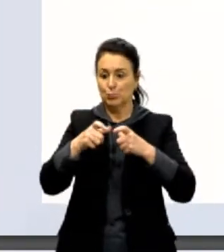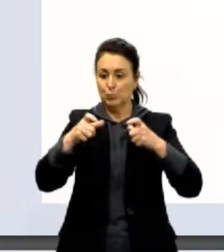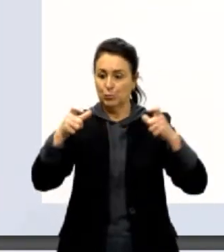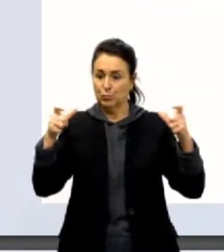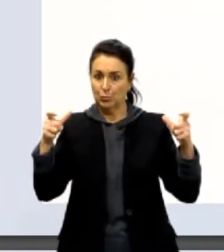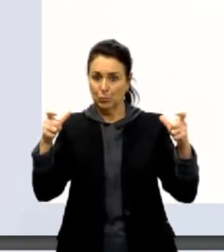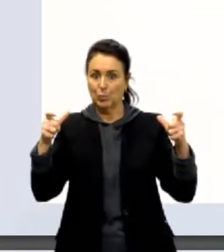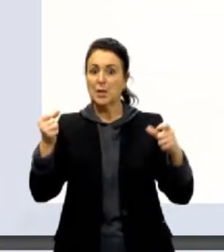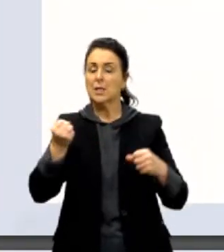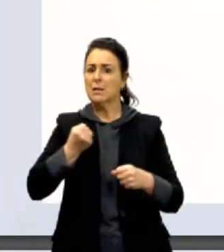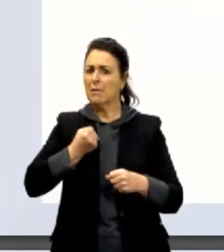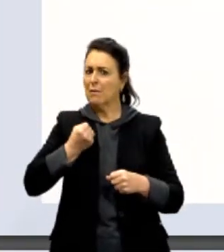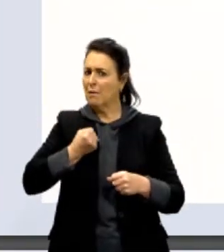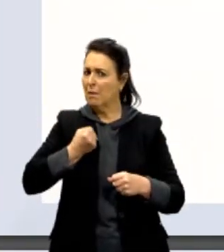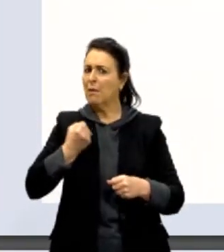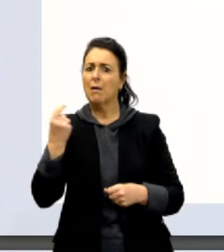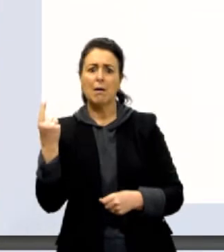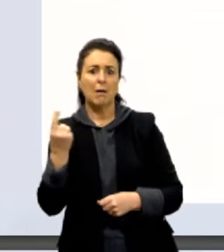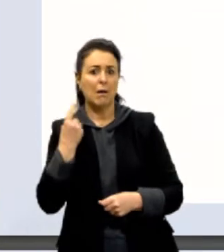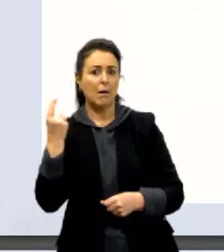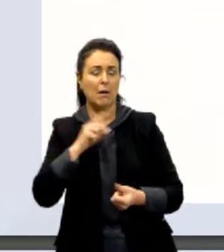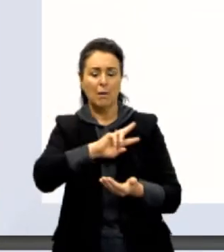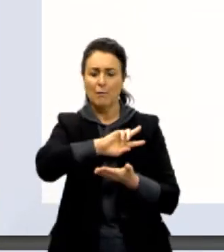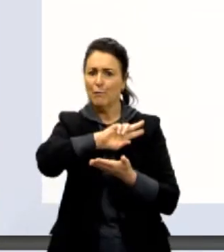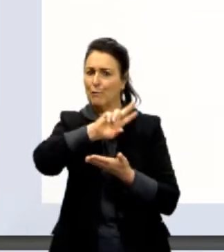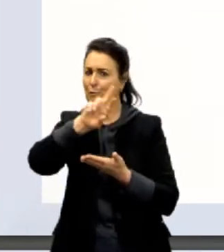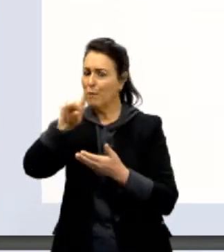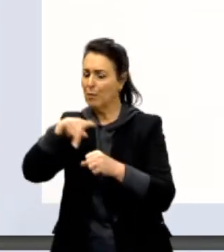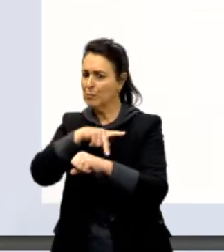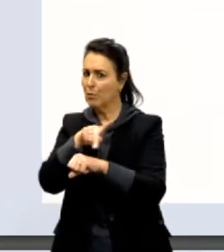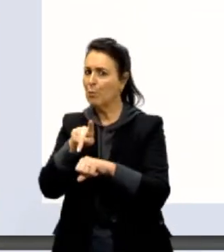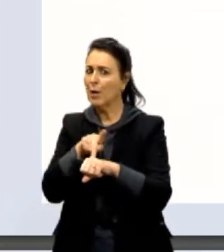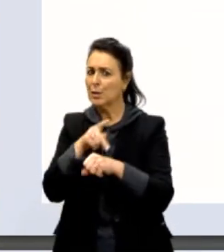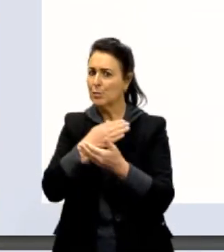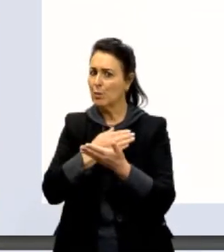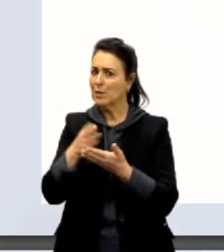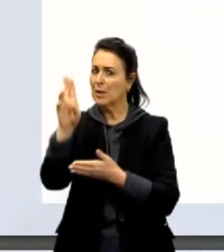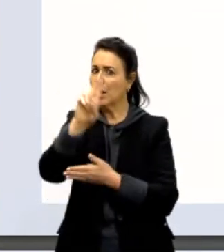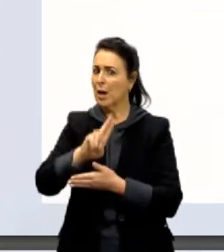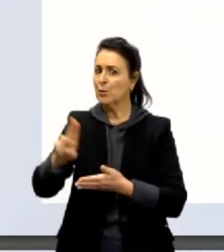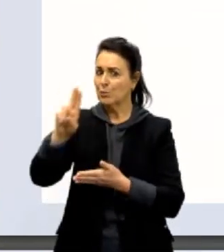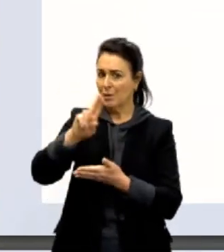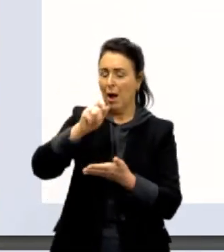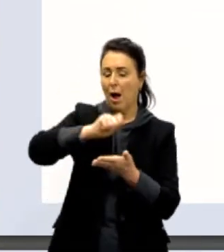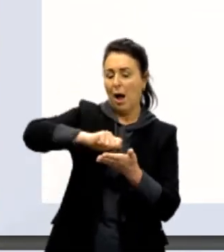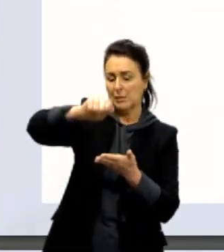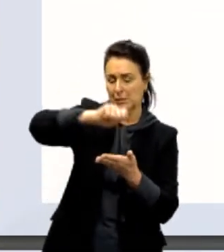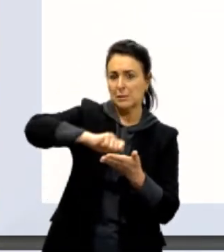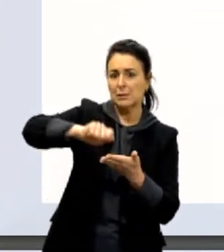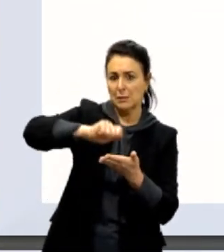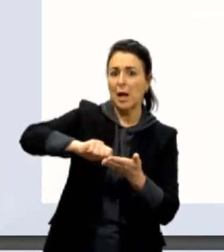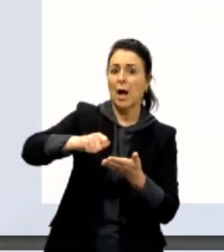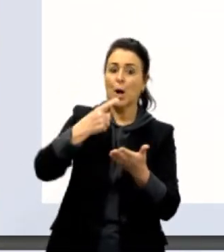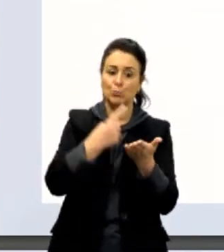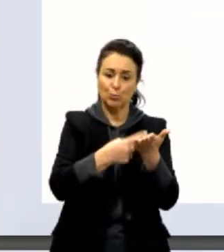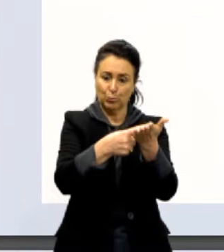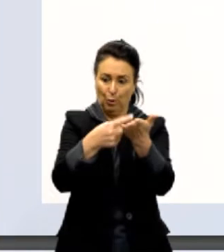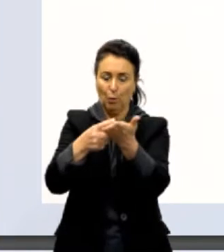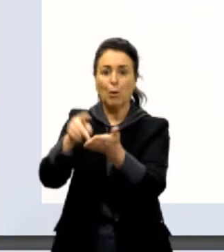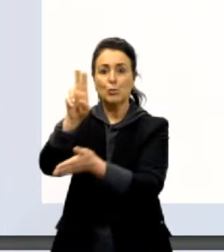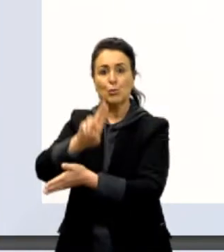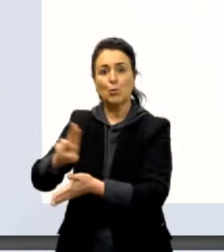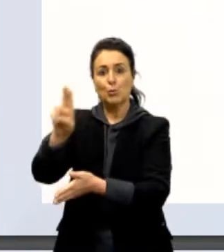grandezas e unidades, vários países adotaram, ou seja, assinaram um acordo de utilização do sistema